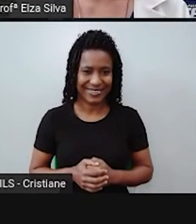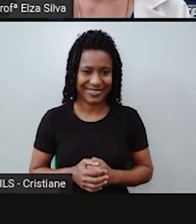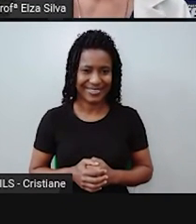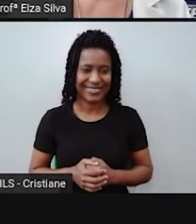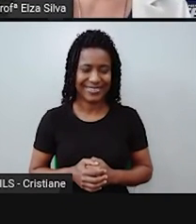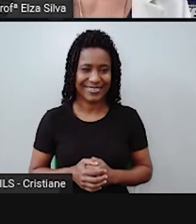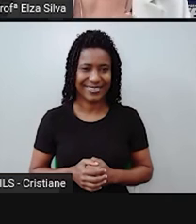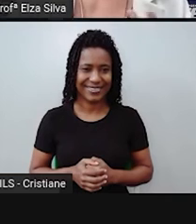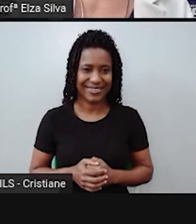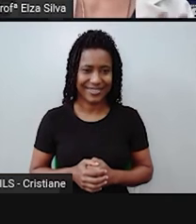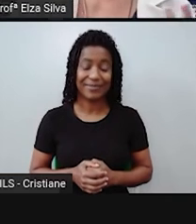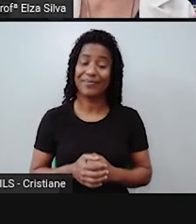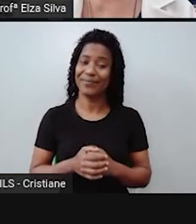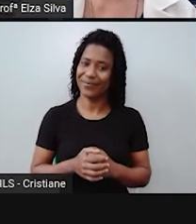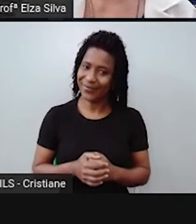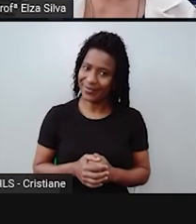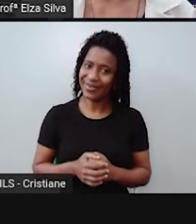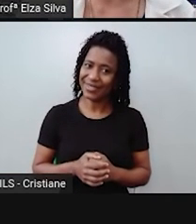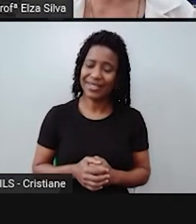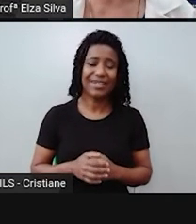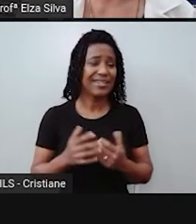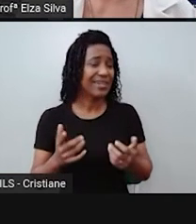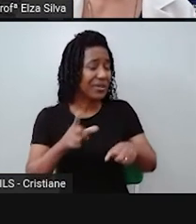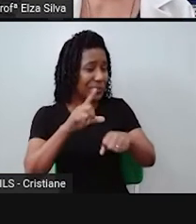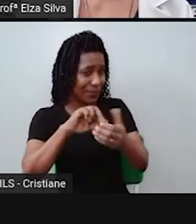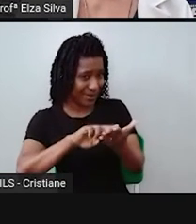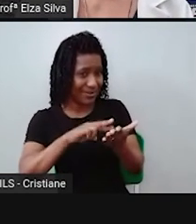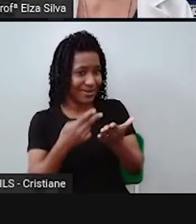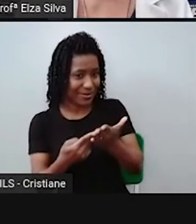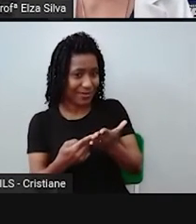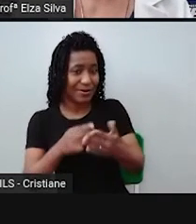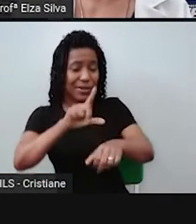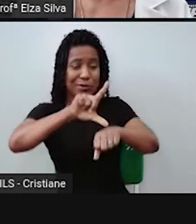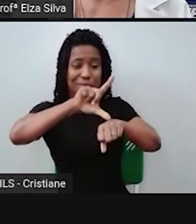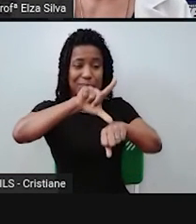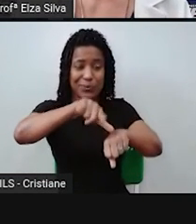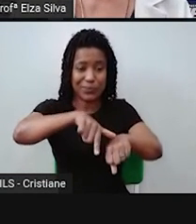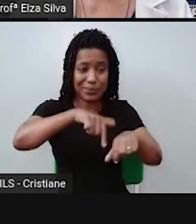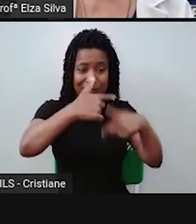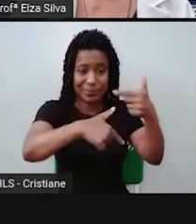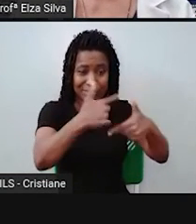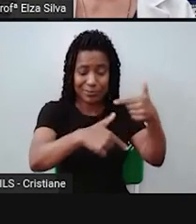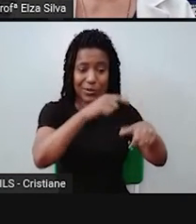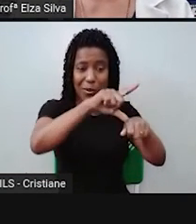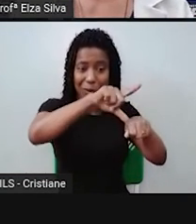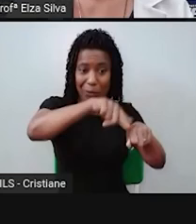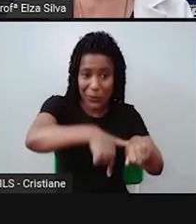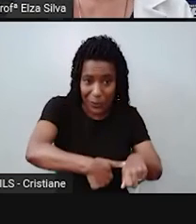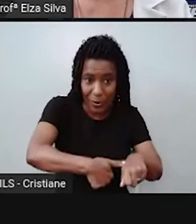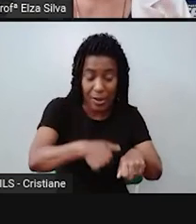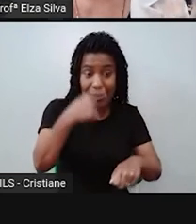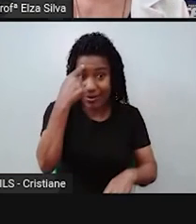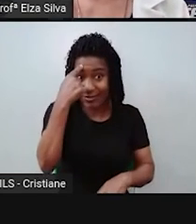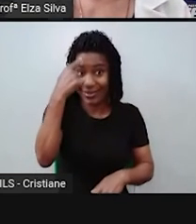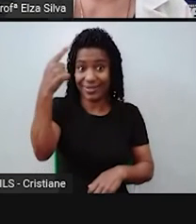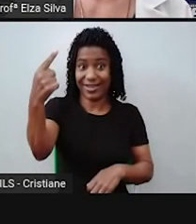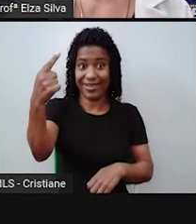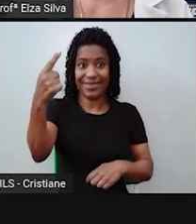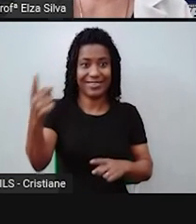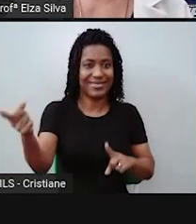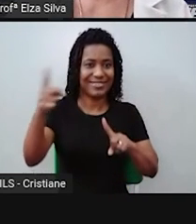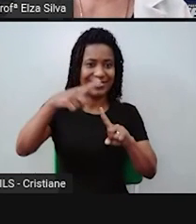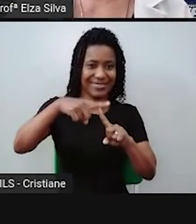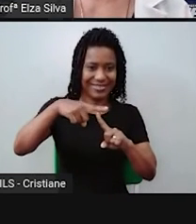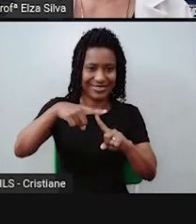a cab. Então, eu estava atrasado para o trabalho, então, peguei um táxi. Neste caso,